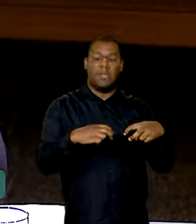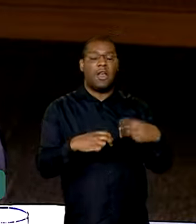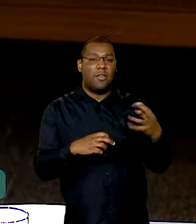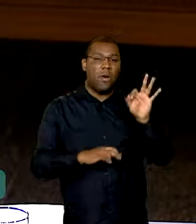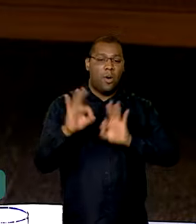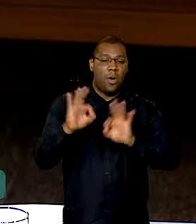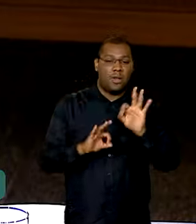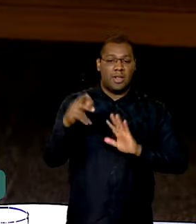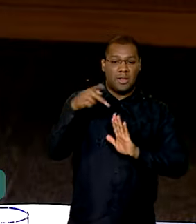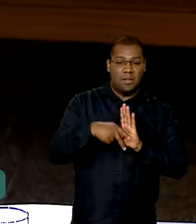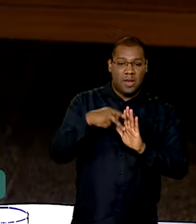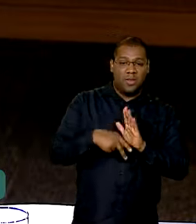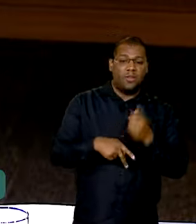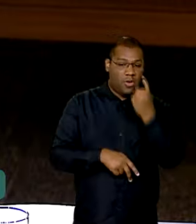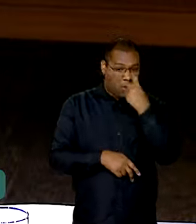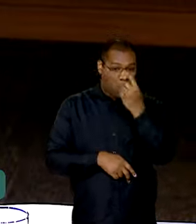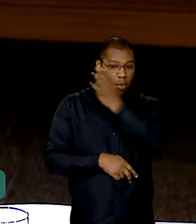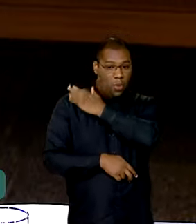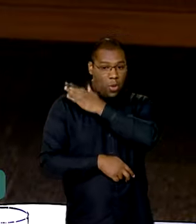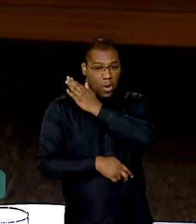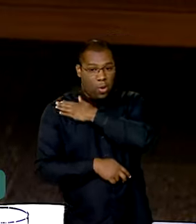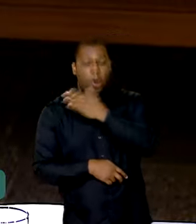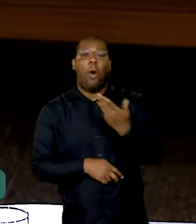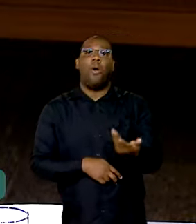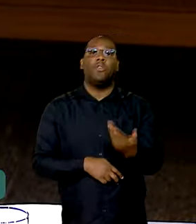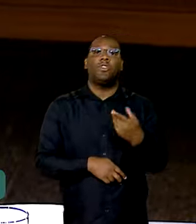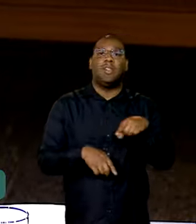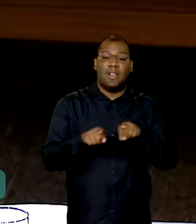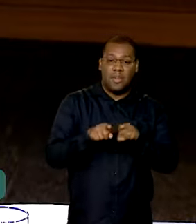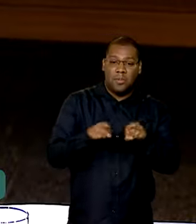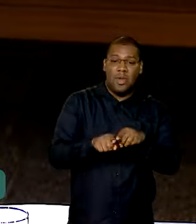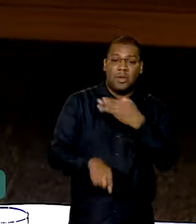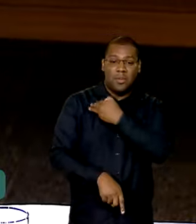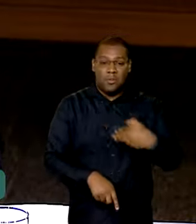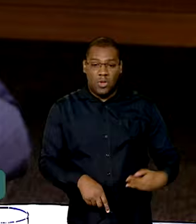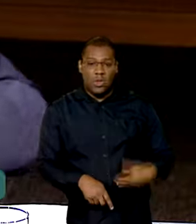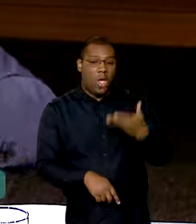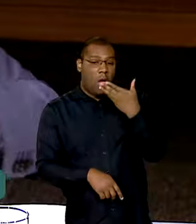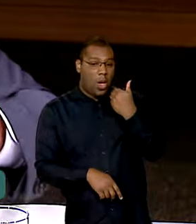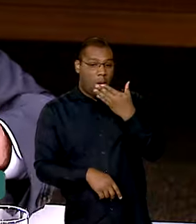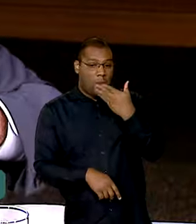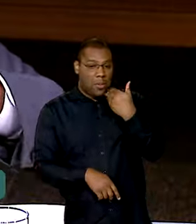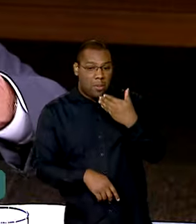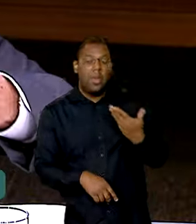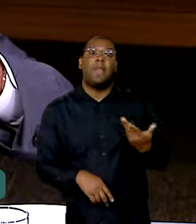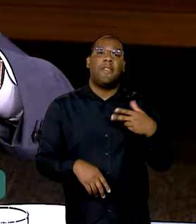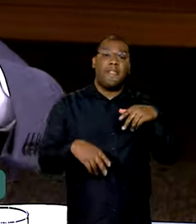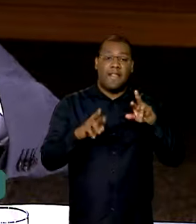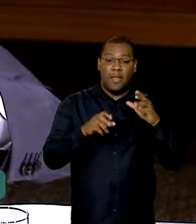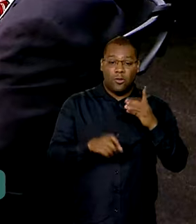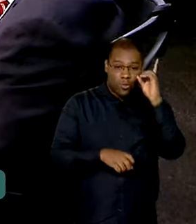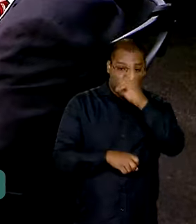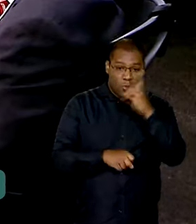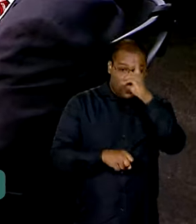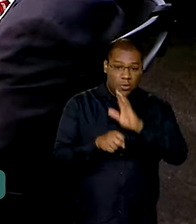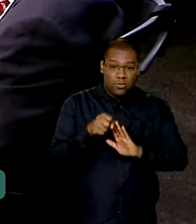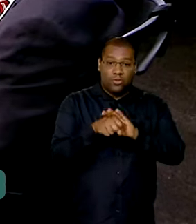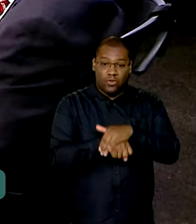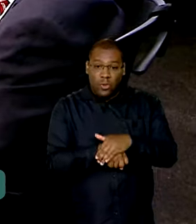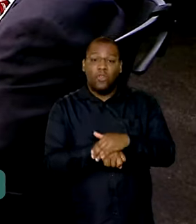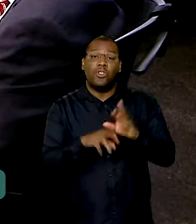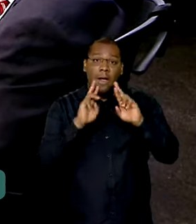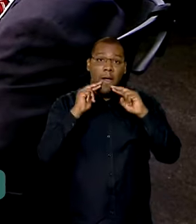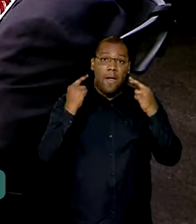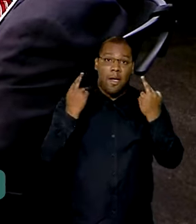Pimenta e outros ministros já fizeram reuniões com muitos prefeitos no próprio domingo à noite. E a gente quer ouvir, montamos uma sala de situação